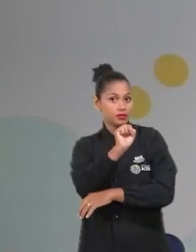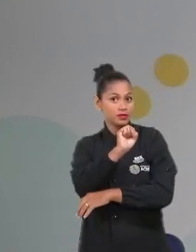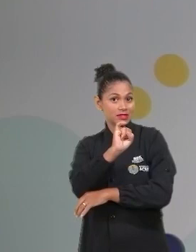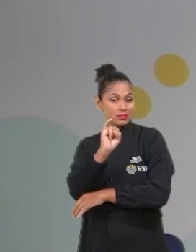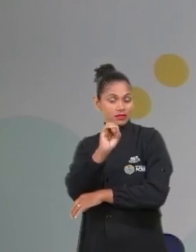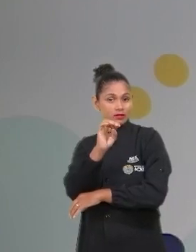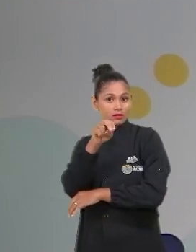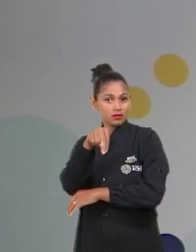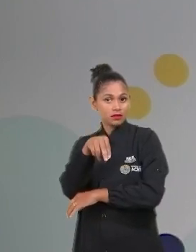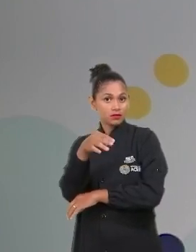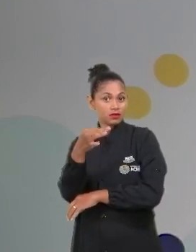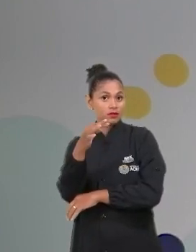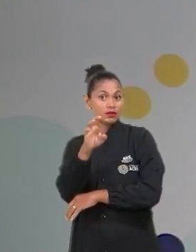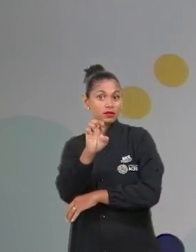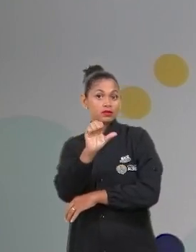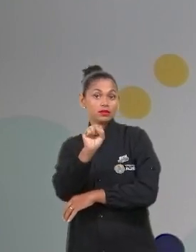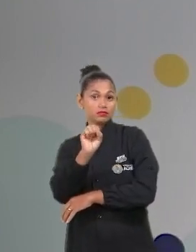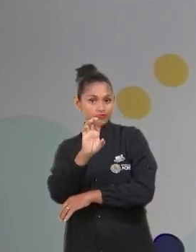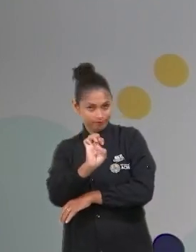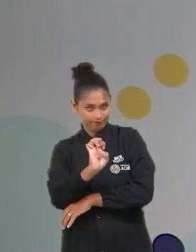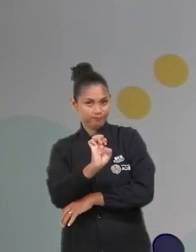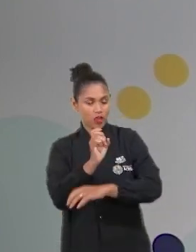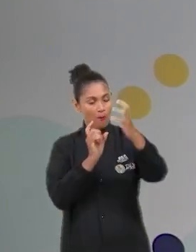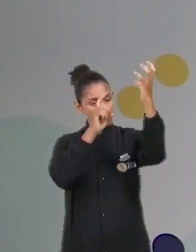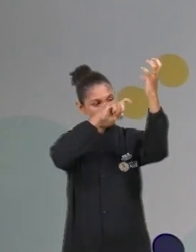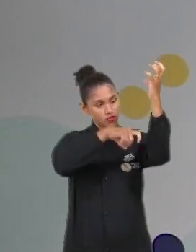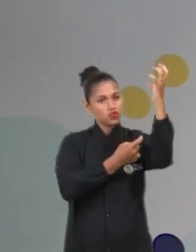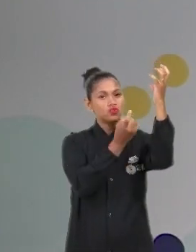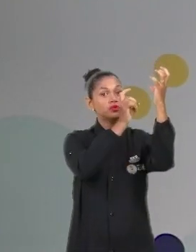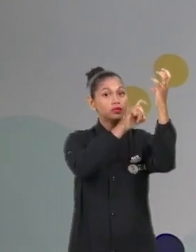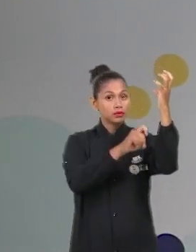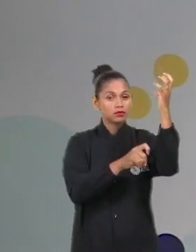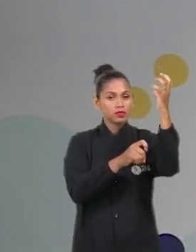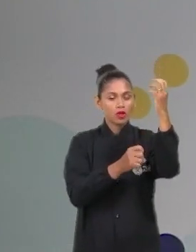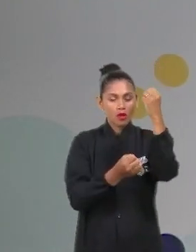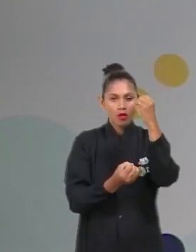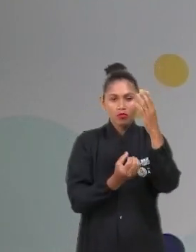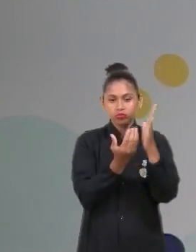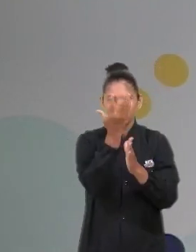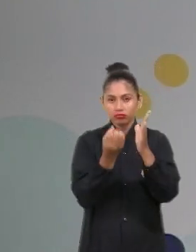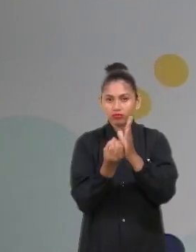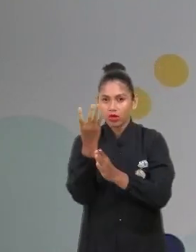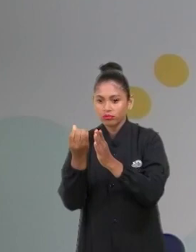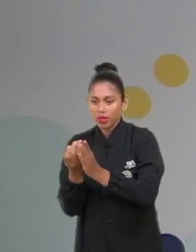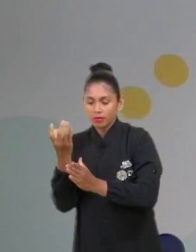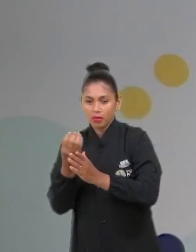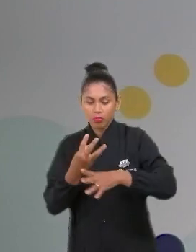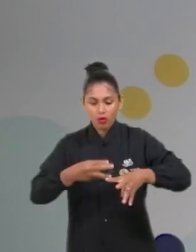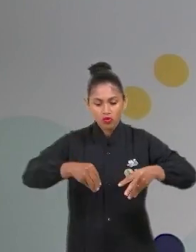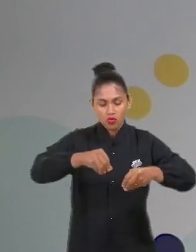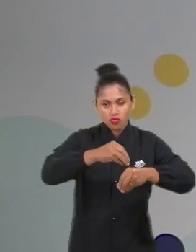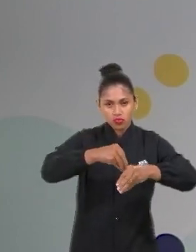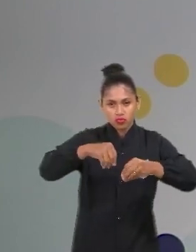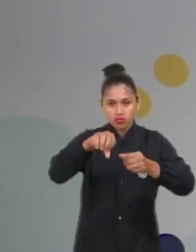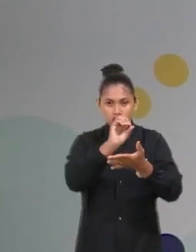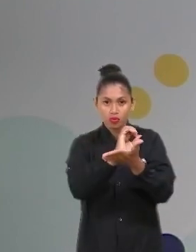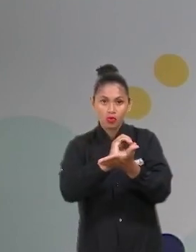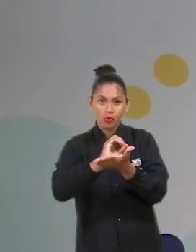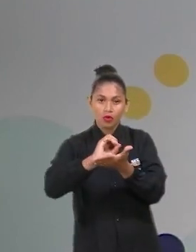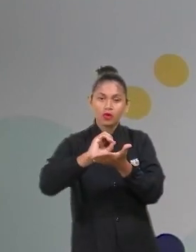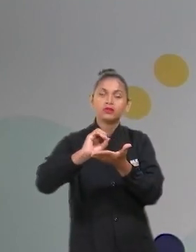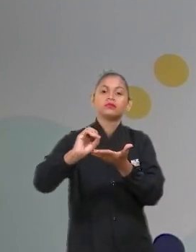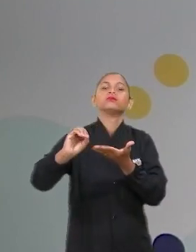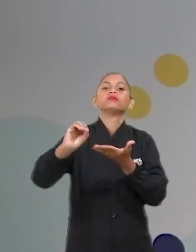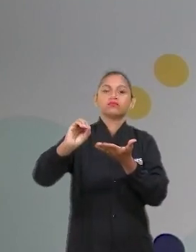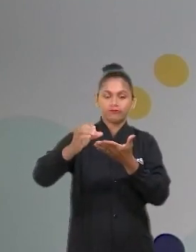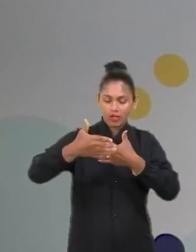as plantas fazendo fotossíntese, elas estão produzindo matéria orgânica, produzindo matéria orgânica